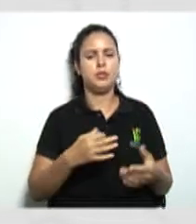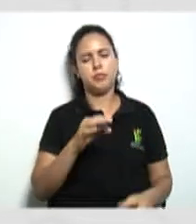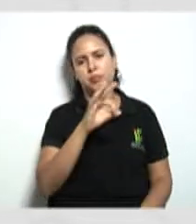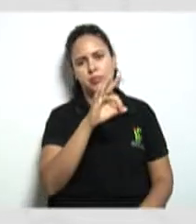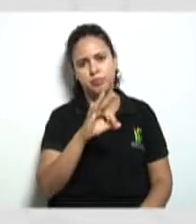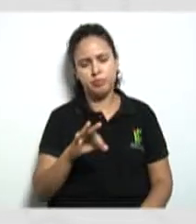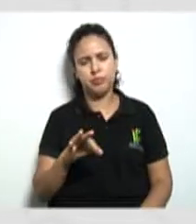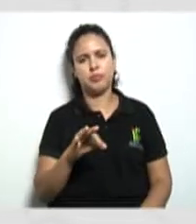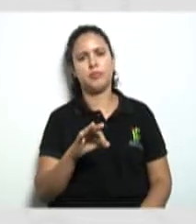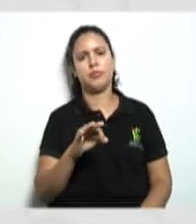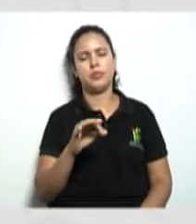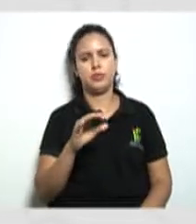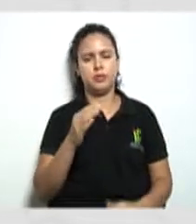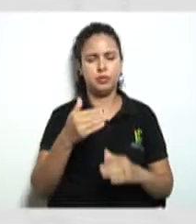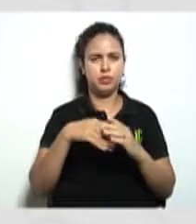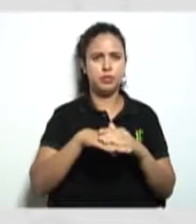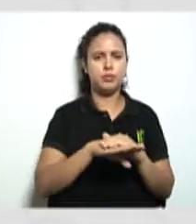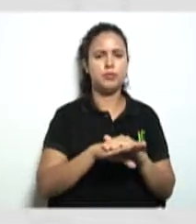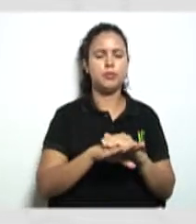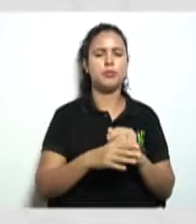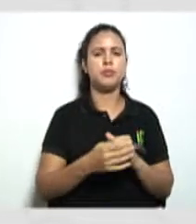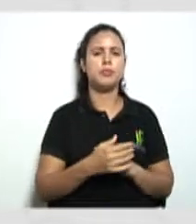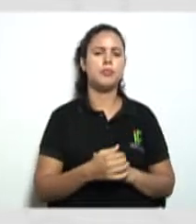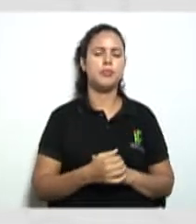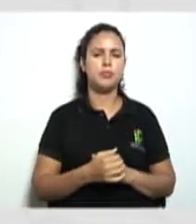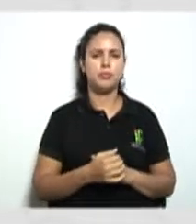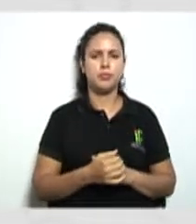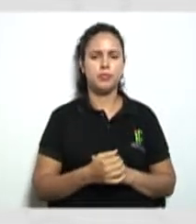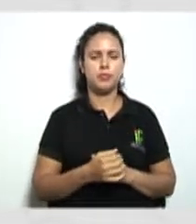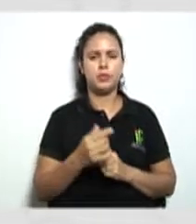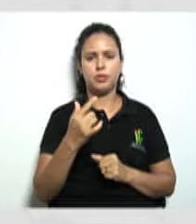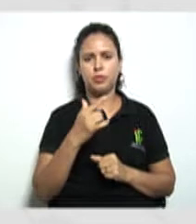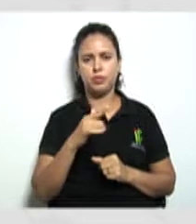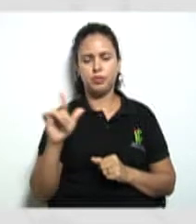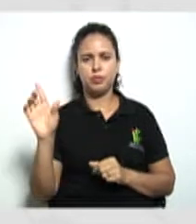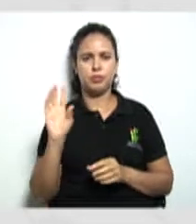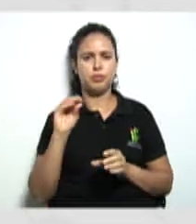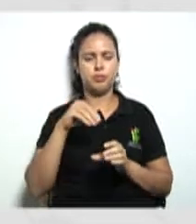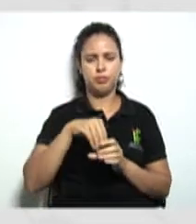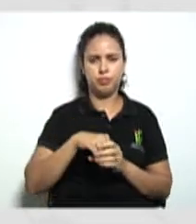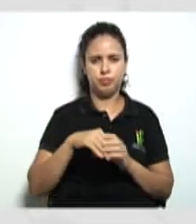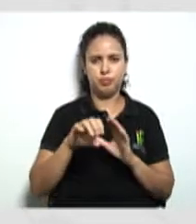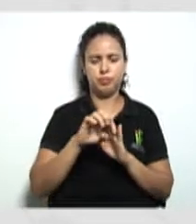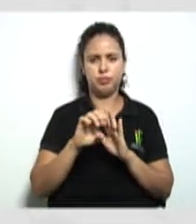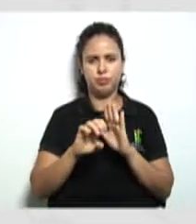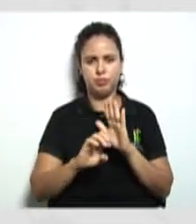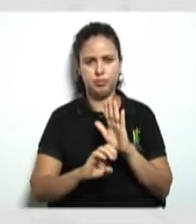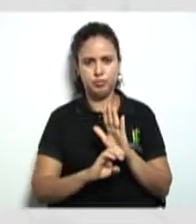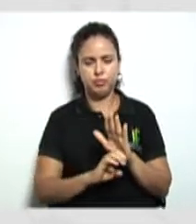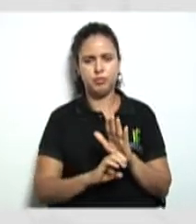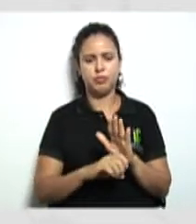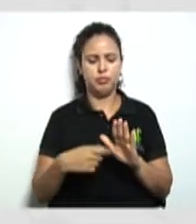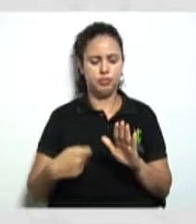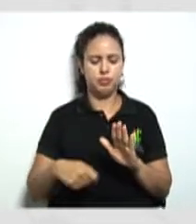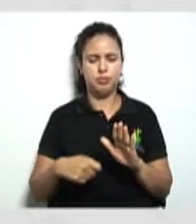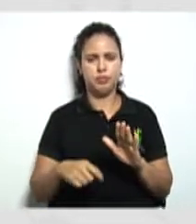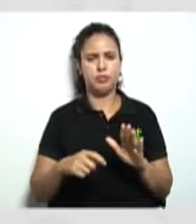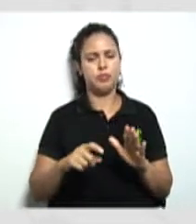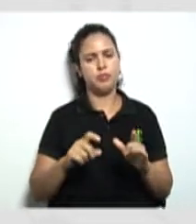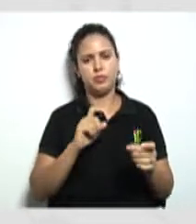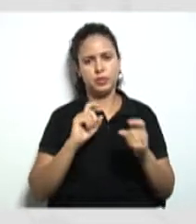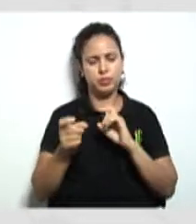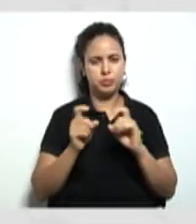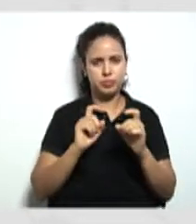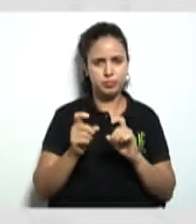relacionados a esses fundos aqui e o outro ponto ainda dentro do estatuto que deve ser discutido que vai estar